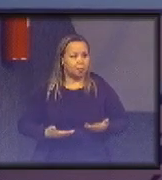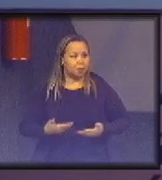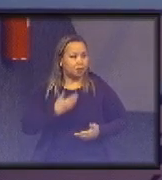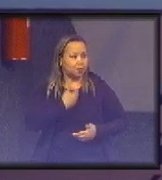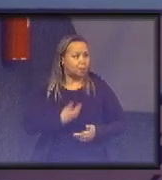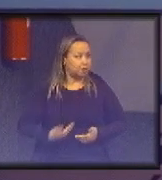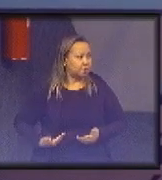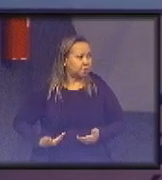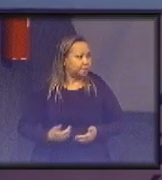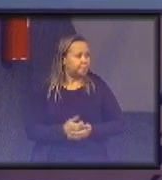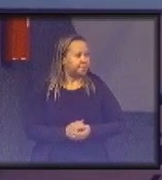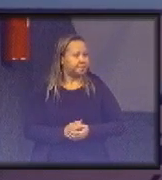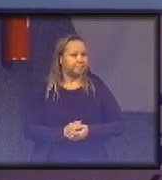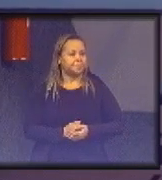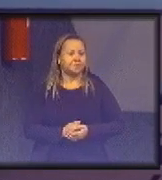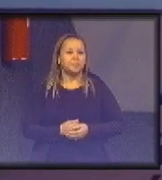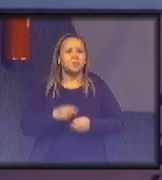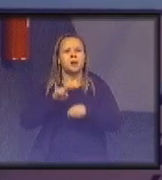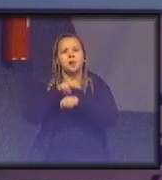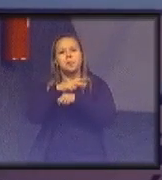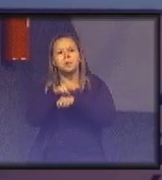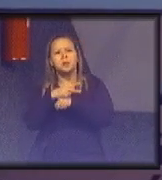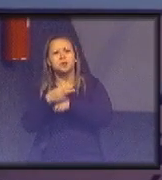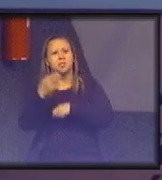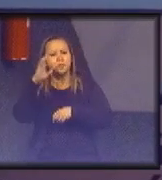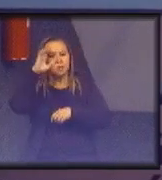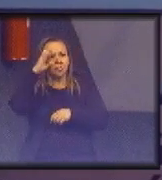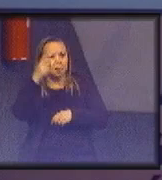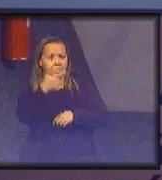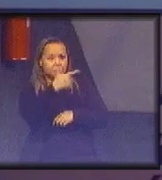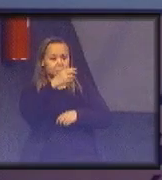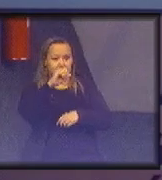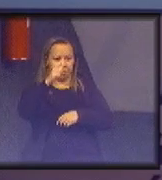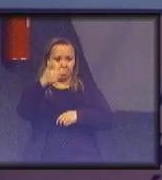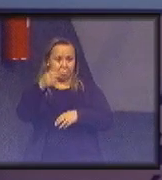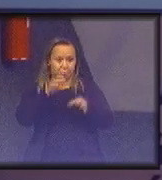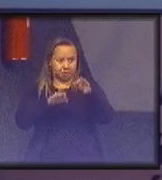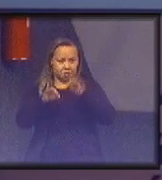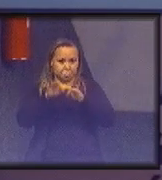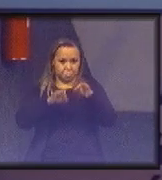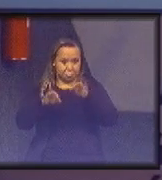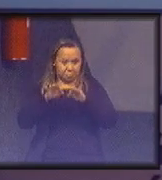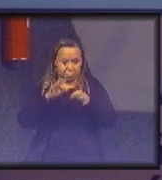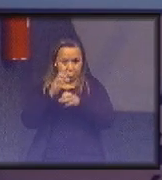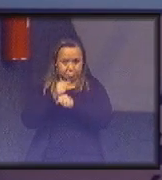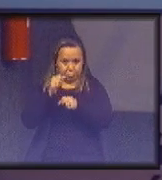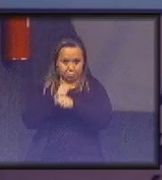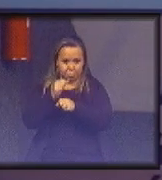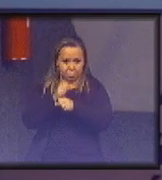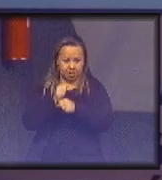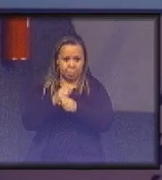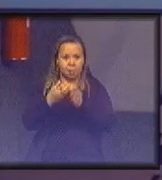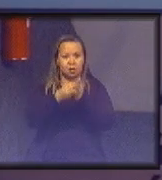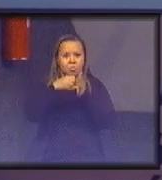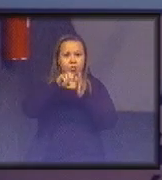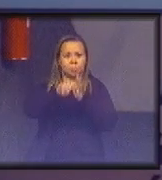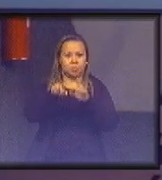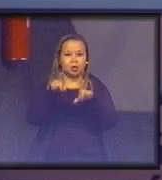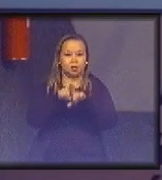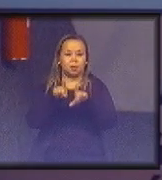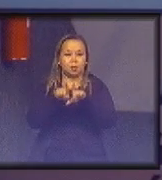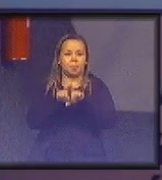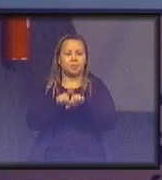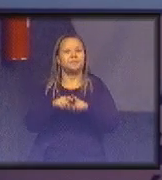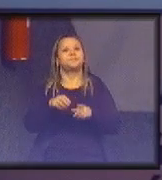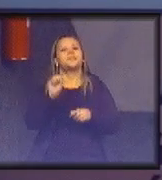Há alguma previsão para a revisão da Resolução 201 em termos de adequação de cálculos, supressão ou inclusão de indicadores? Sim. Na verdade,